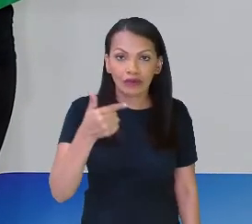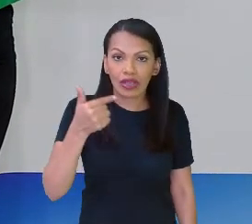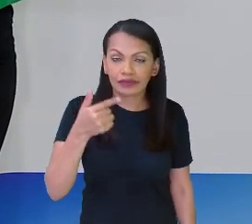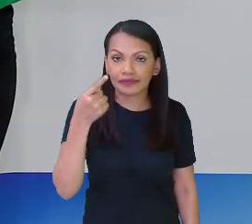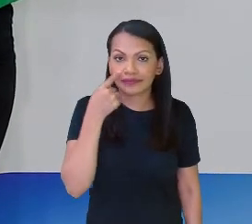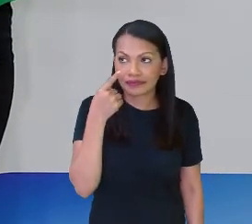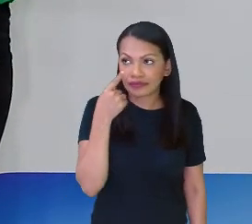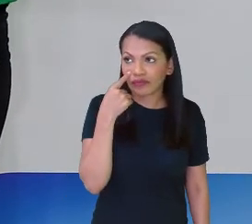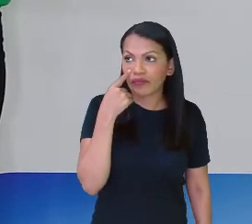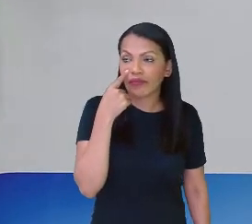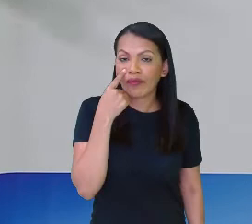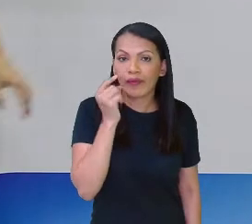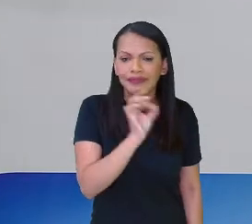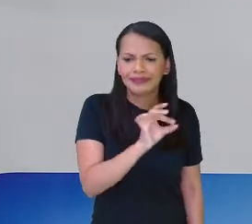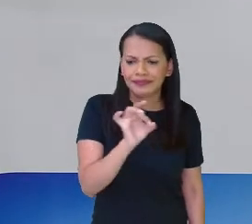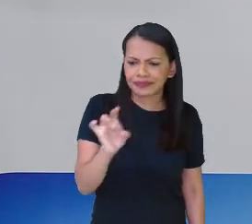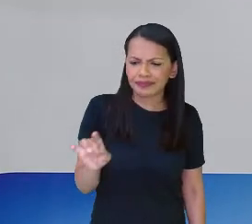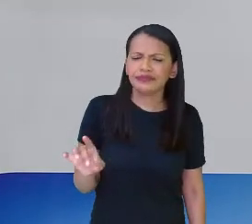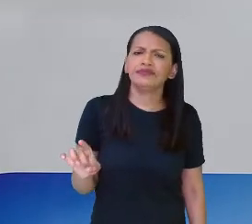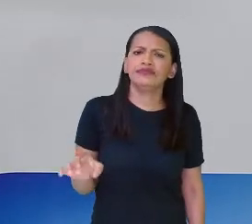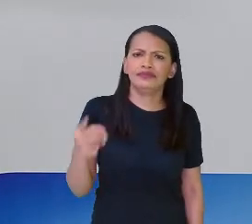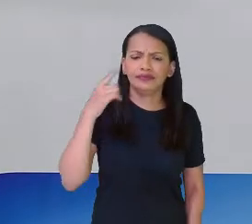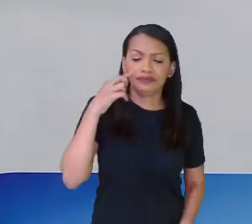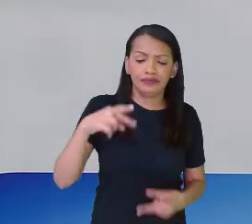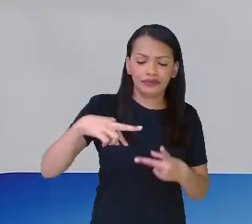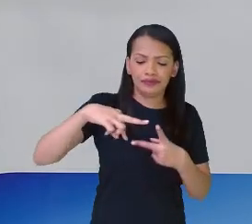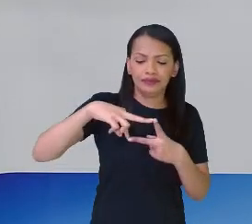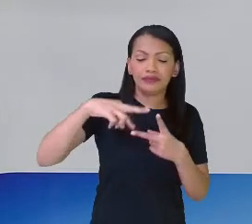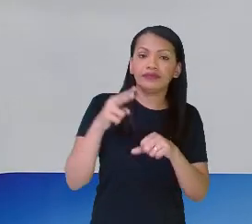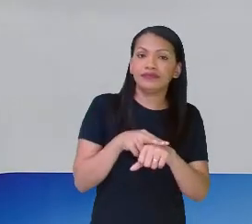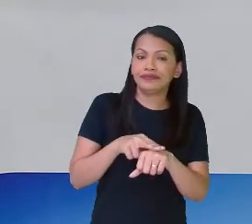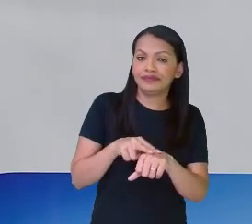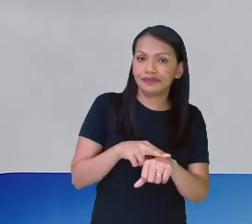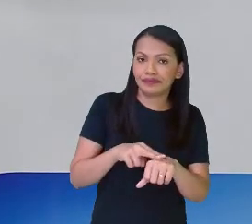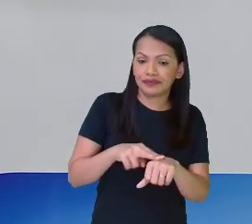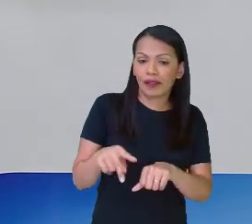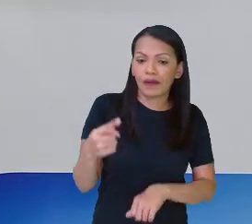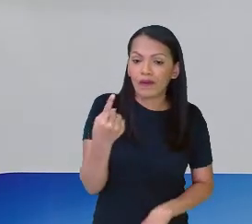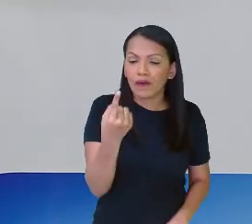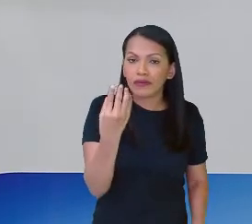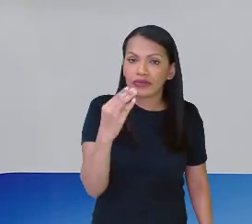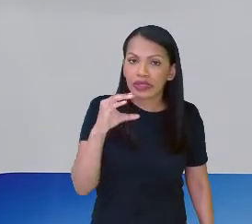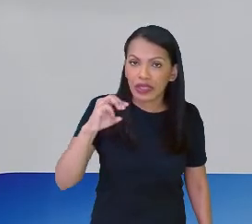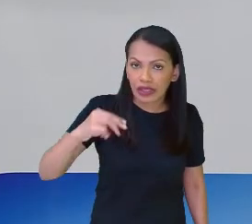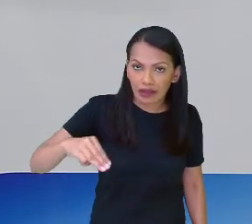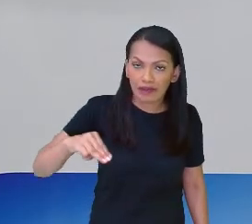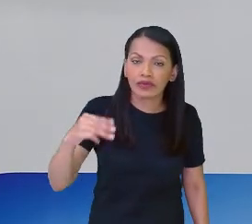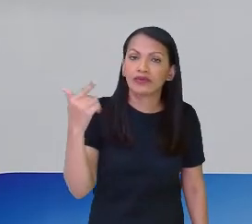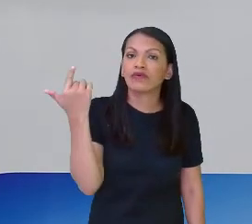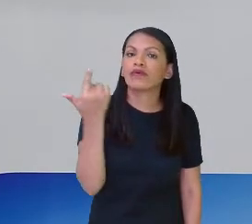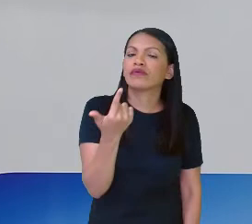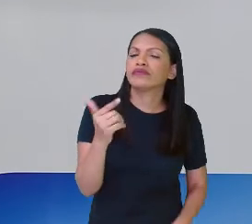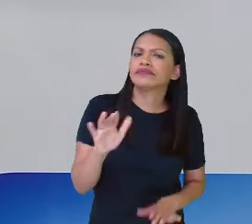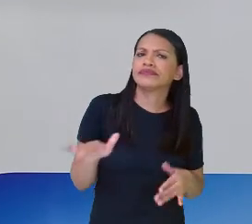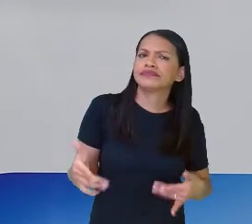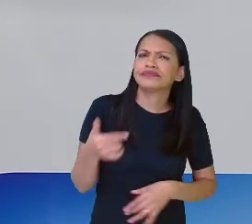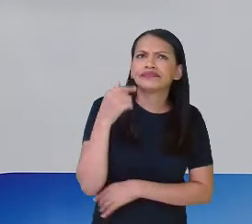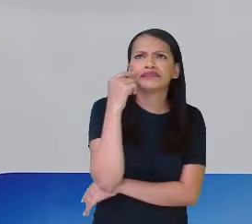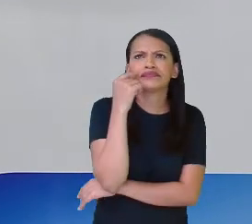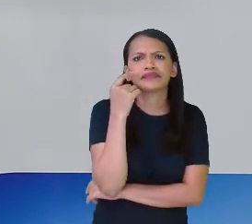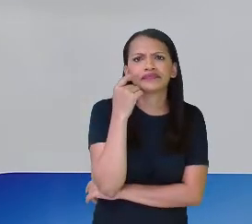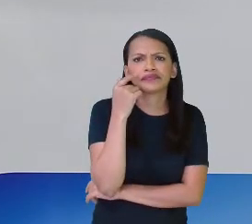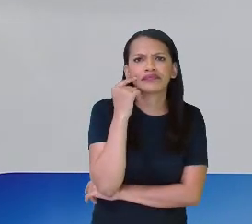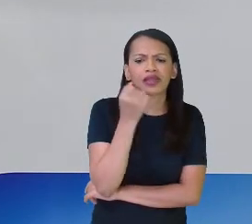que eu estou aqui botando, cada quadradinho verde desse vale um centímetro quadrado. Aí, conta aí.